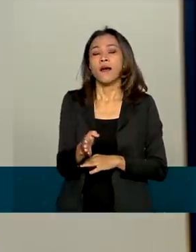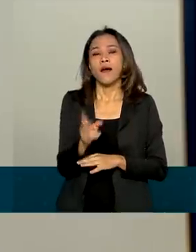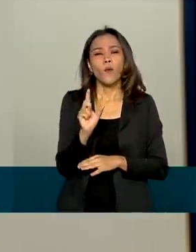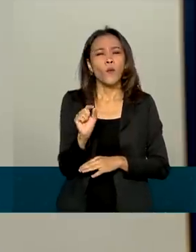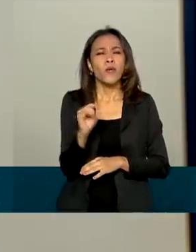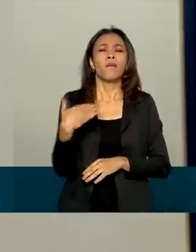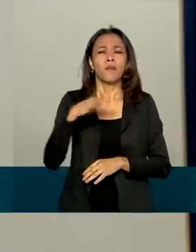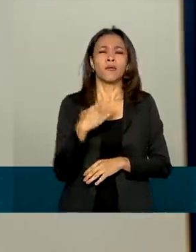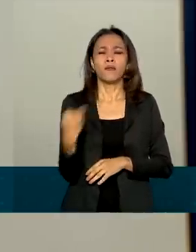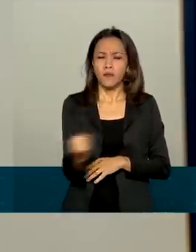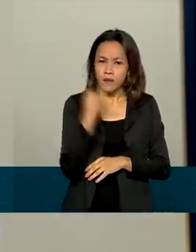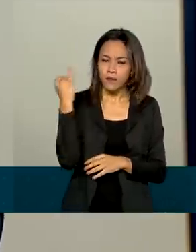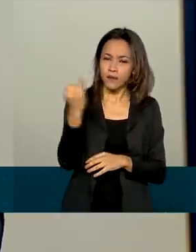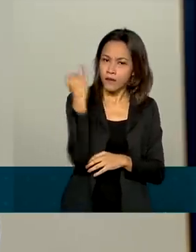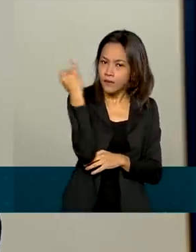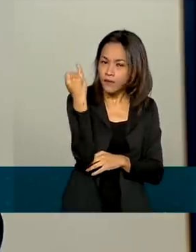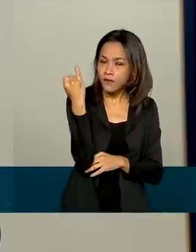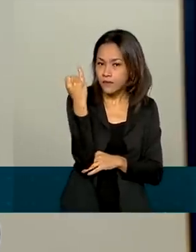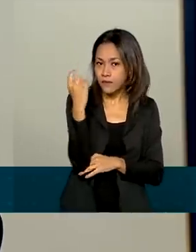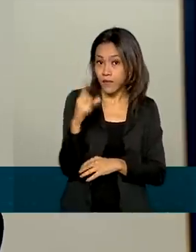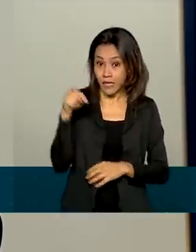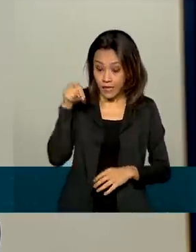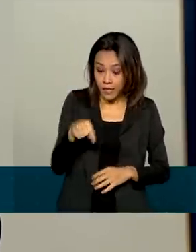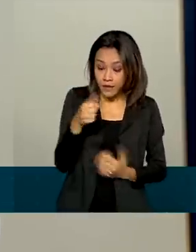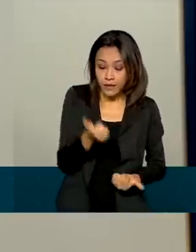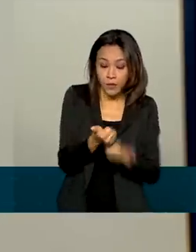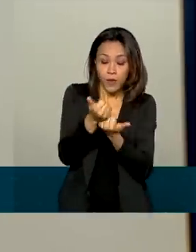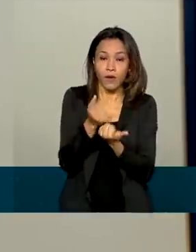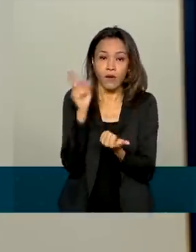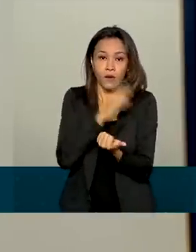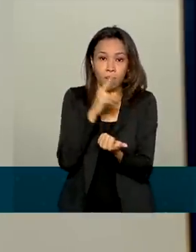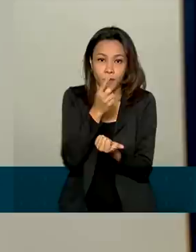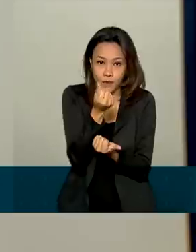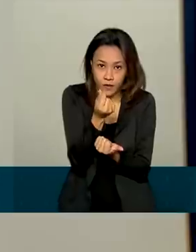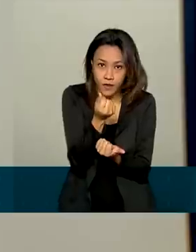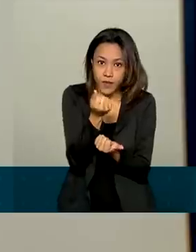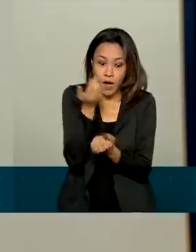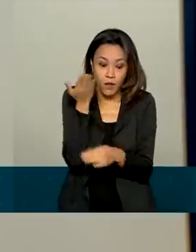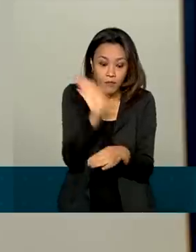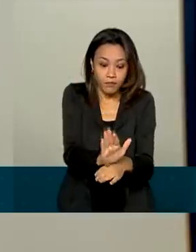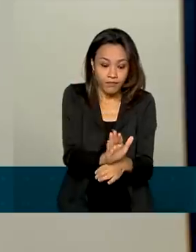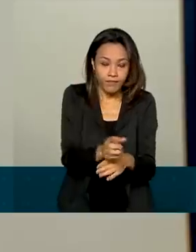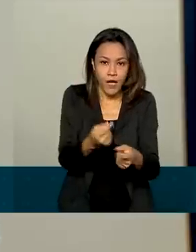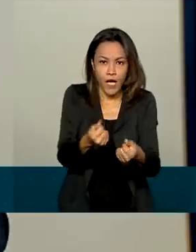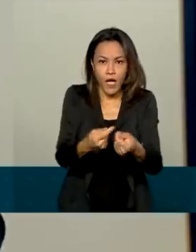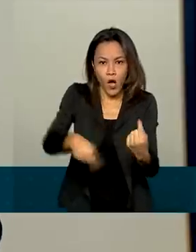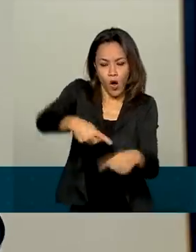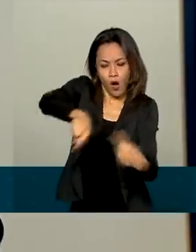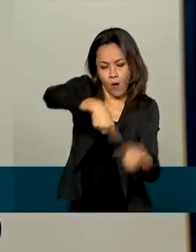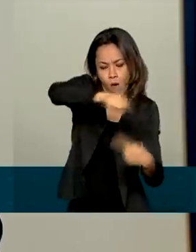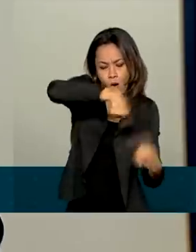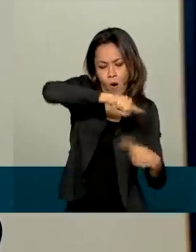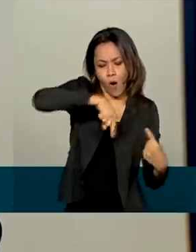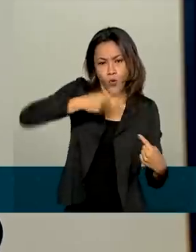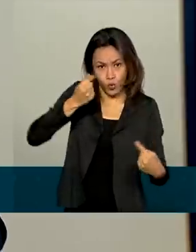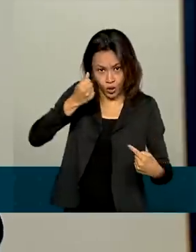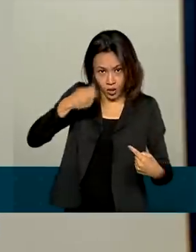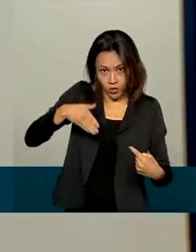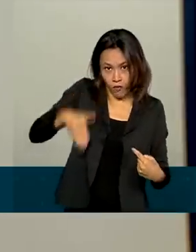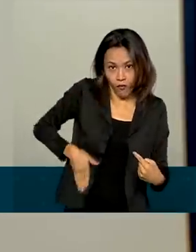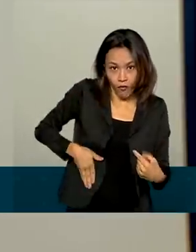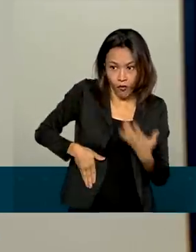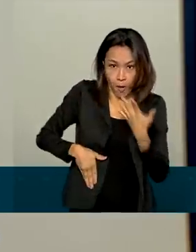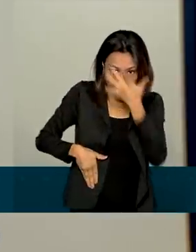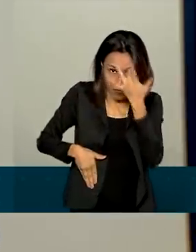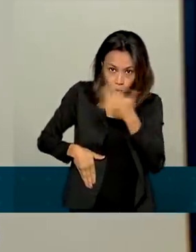Renata, o que importa é que esse auxílio movimenta toda a economia. O recurso não fica com a pessoa que recebe,